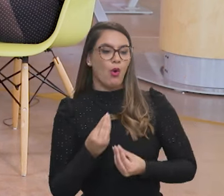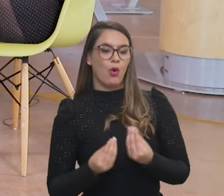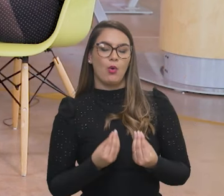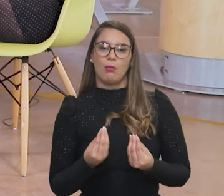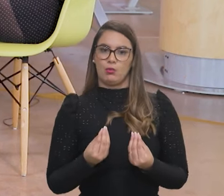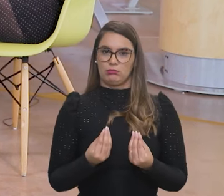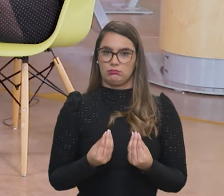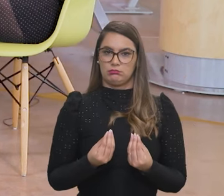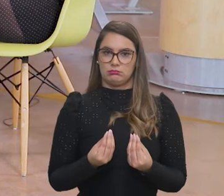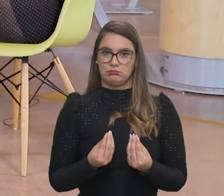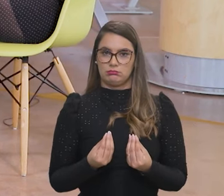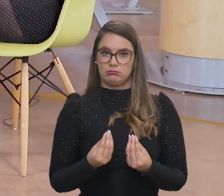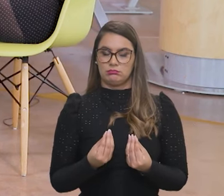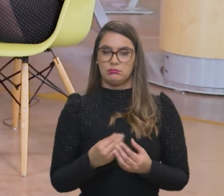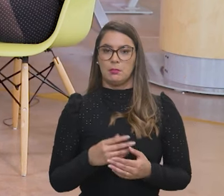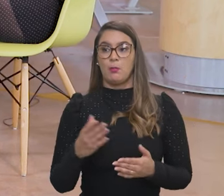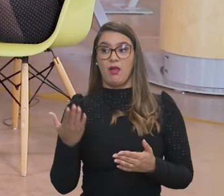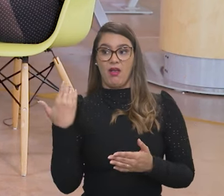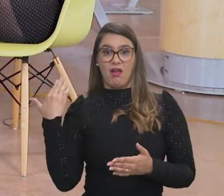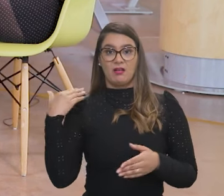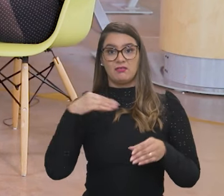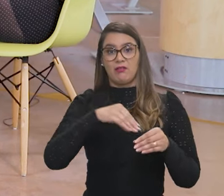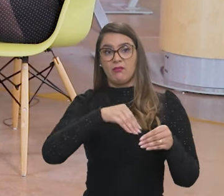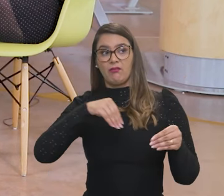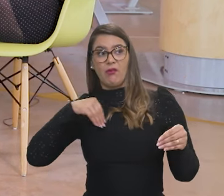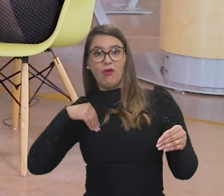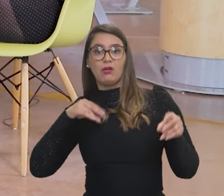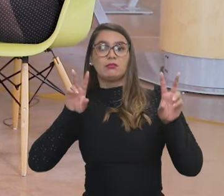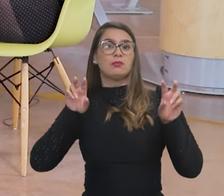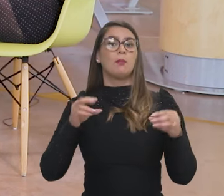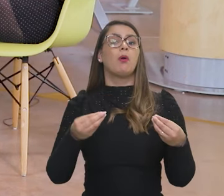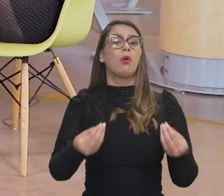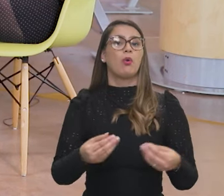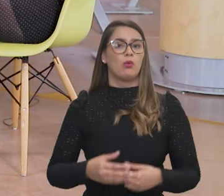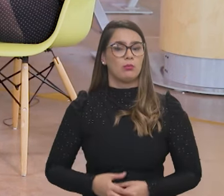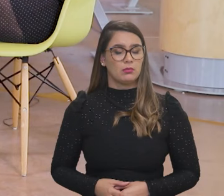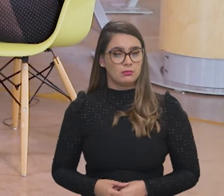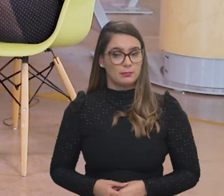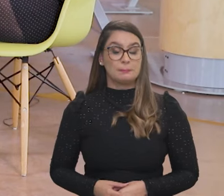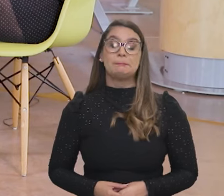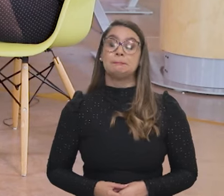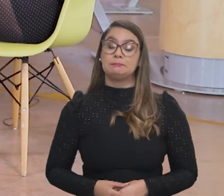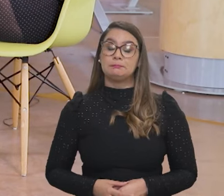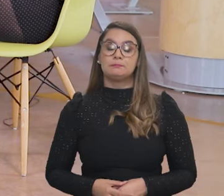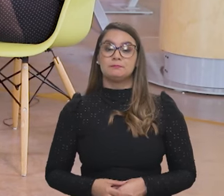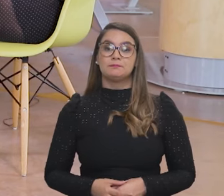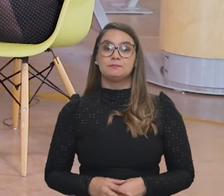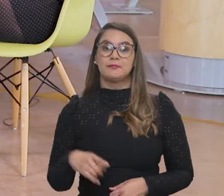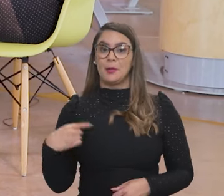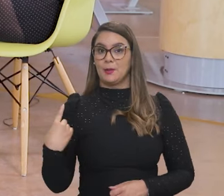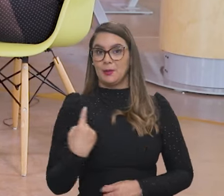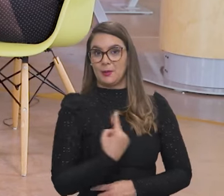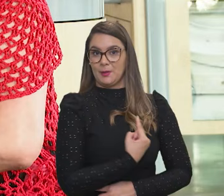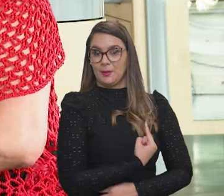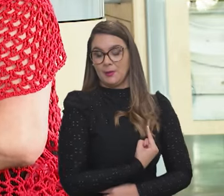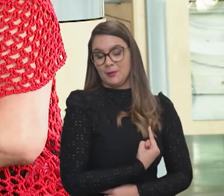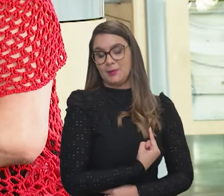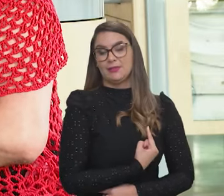Até então, é um pouco mais a par, né, do tema. É. Nós estamos